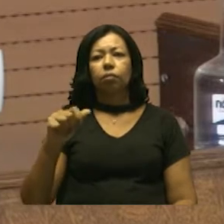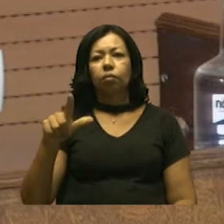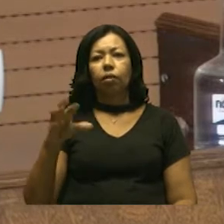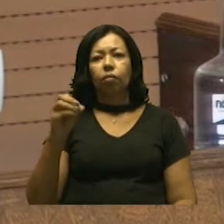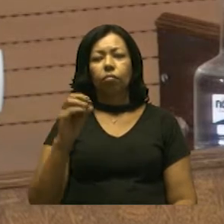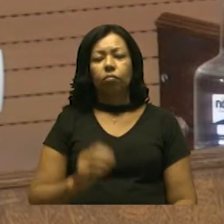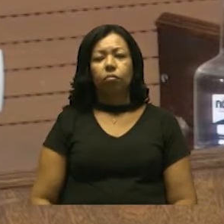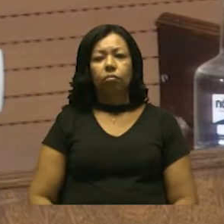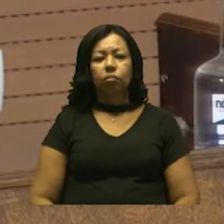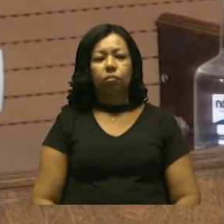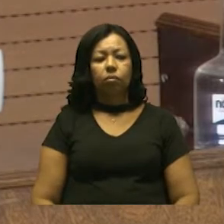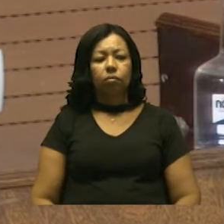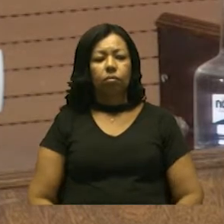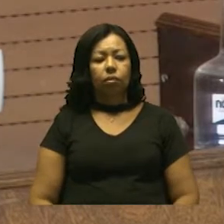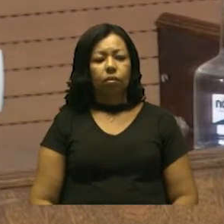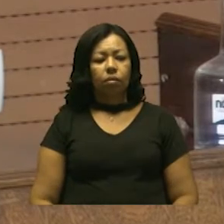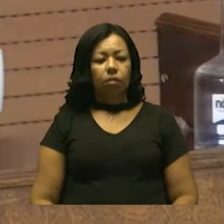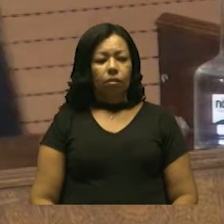Marcinho.